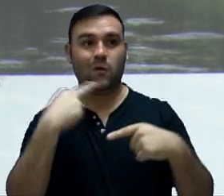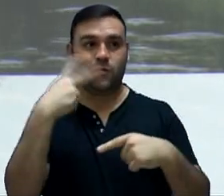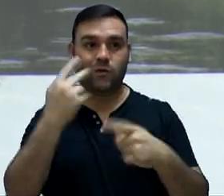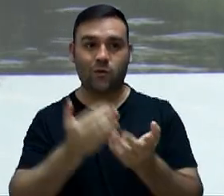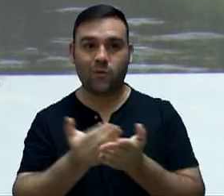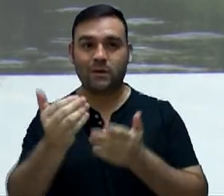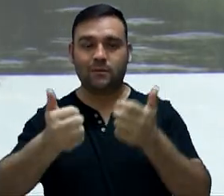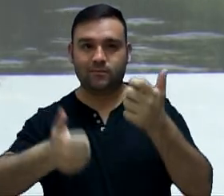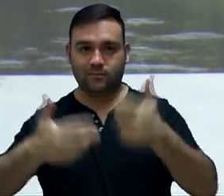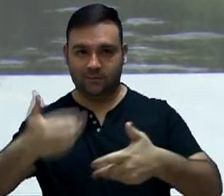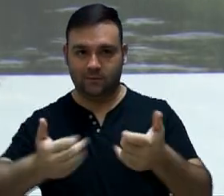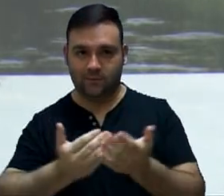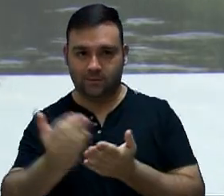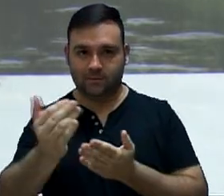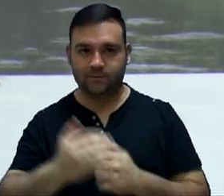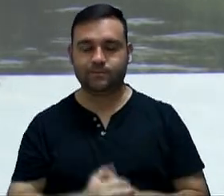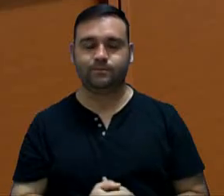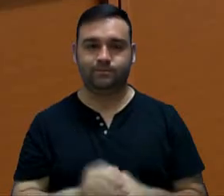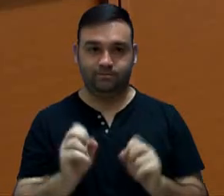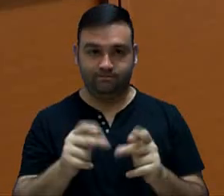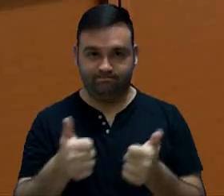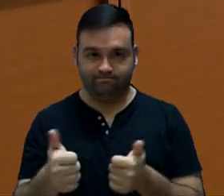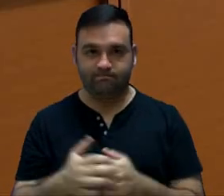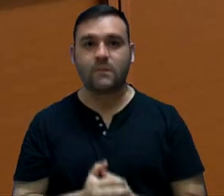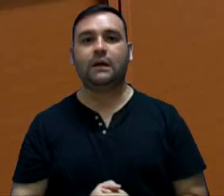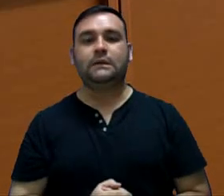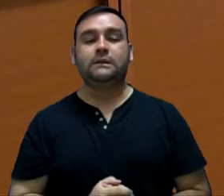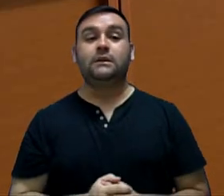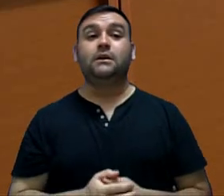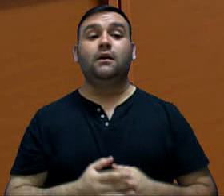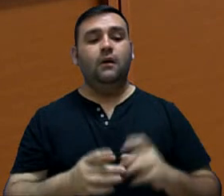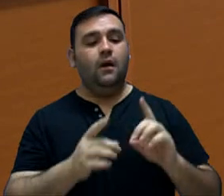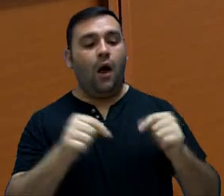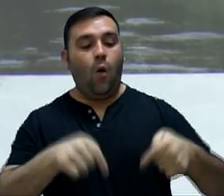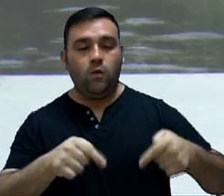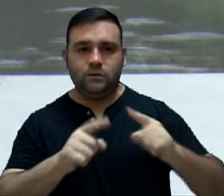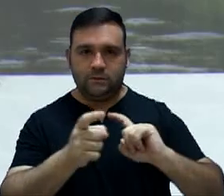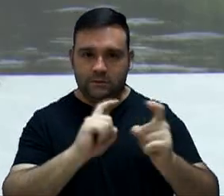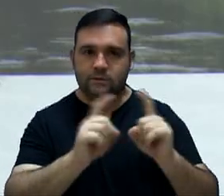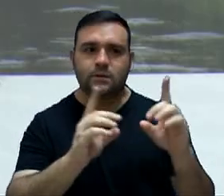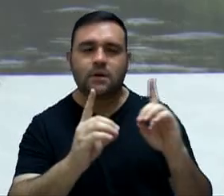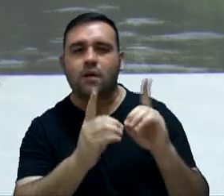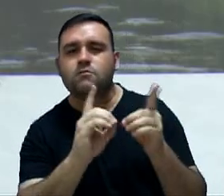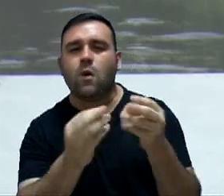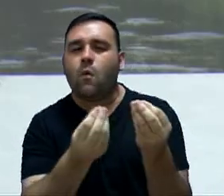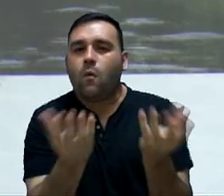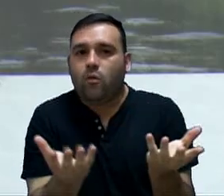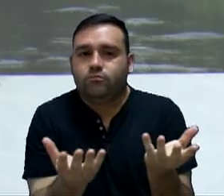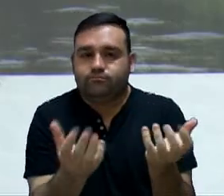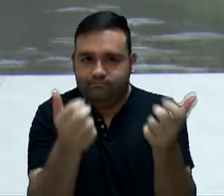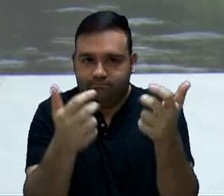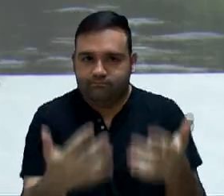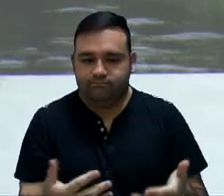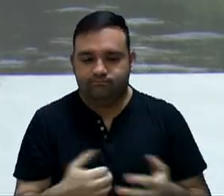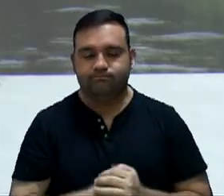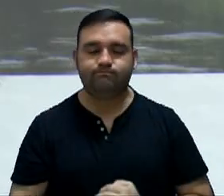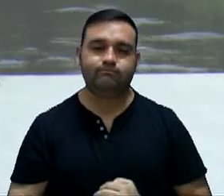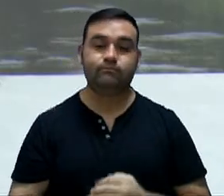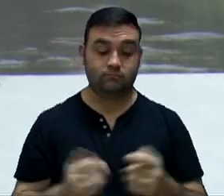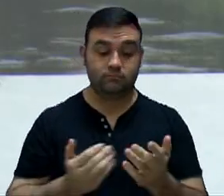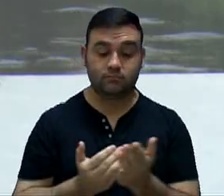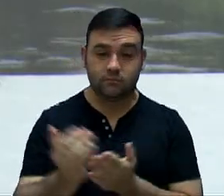inícios do se apresentarem, por favor. Está bem? A dinâmica desta audiência pública acontecerá do seguinte modo.